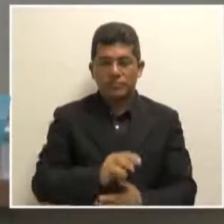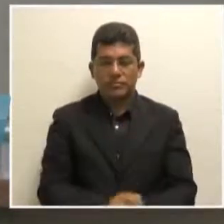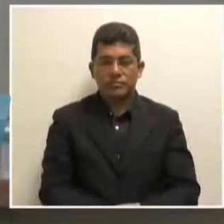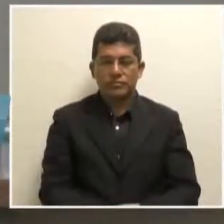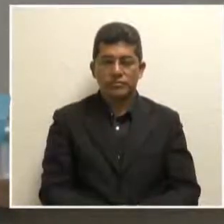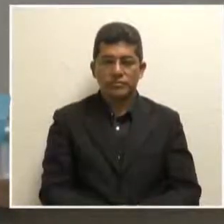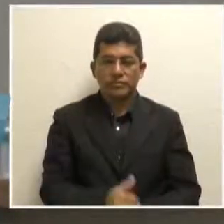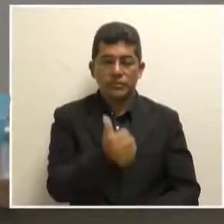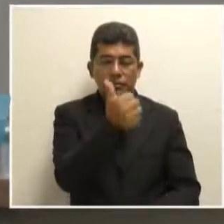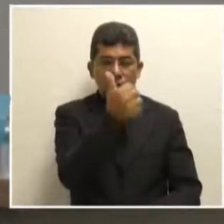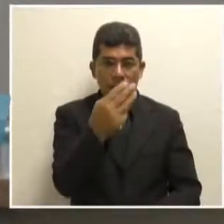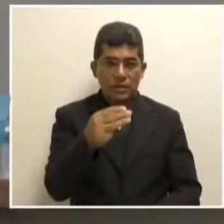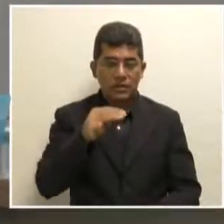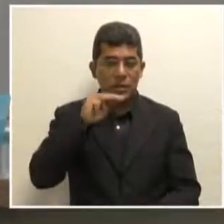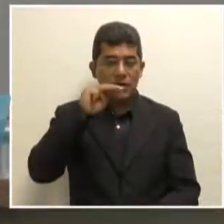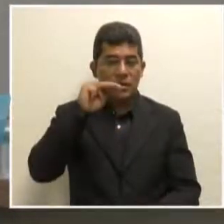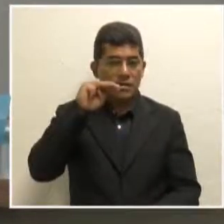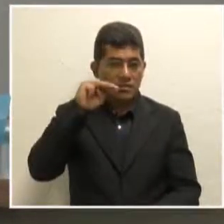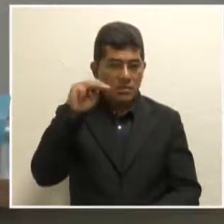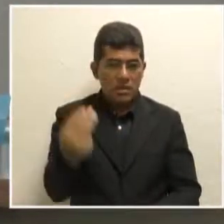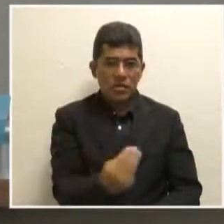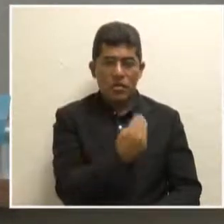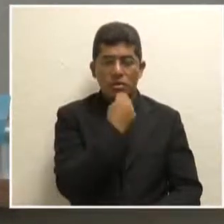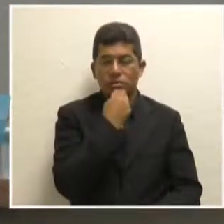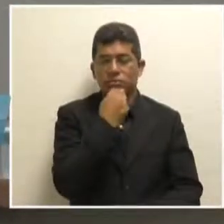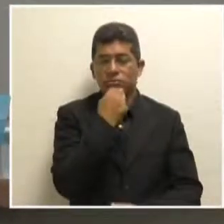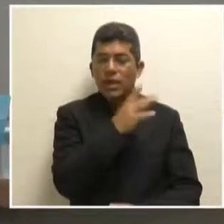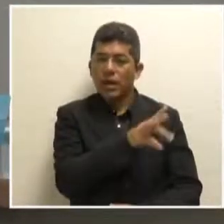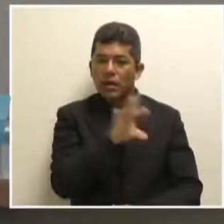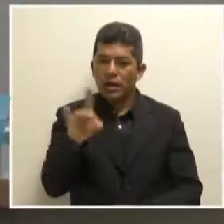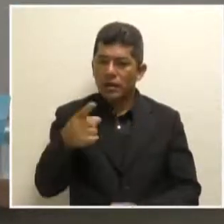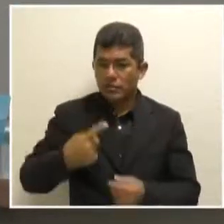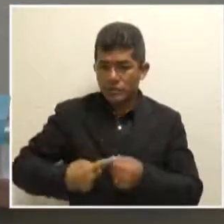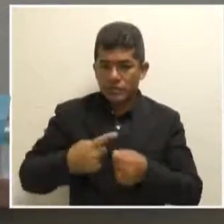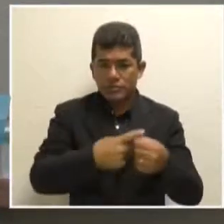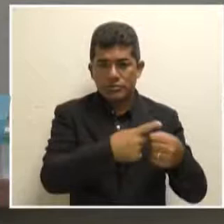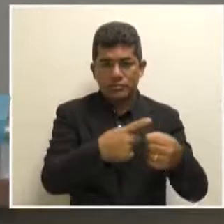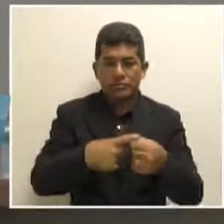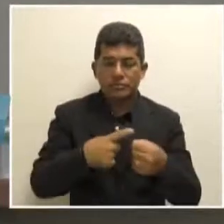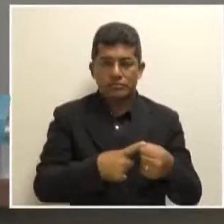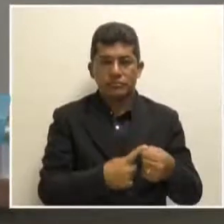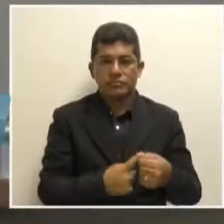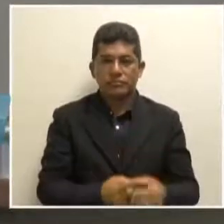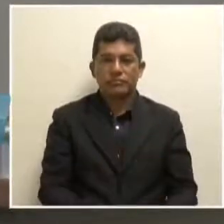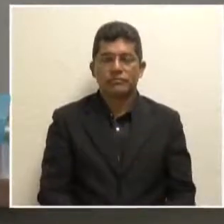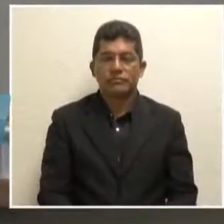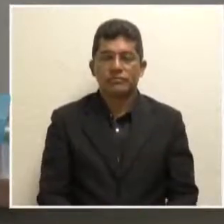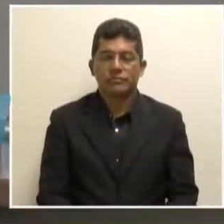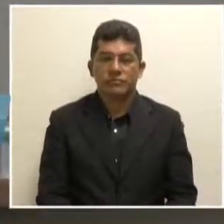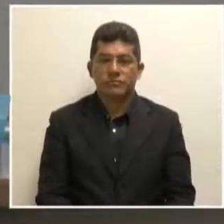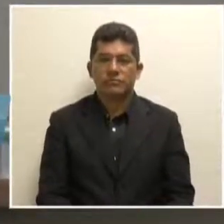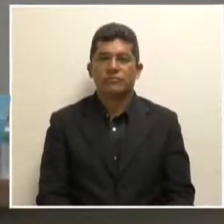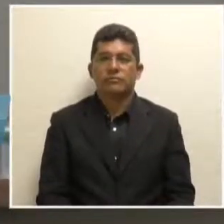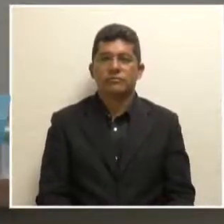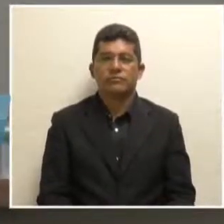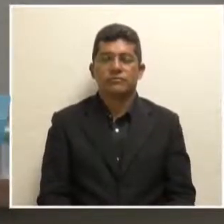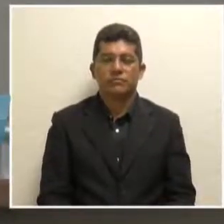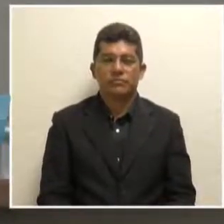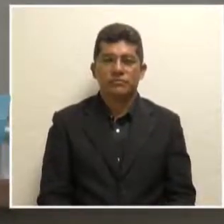13 milhões de reais para cada município desse. Pega a Envira, a população de Envira, meu Deus do céu, não chega a 6 mil habitantes.